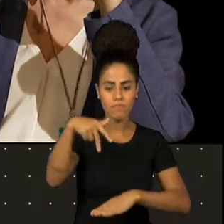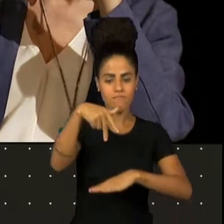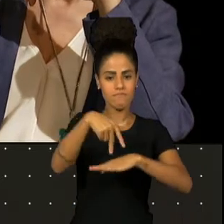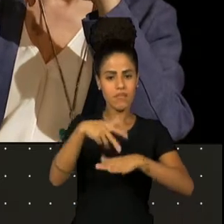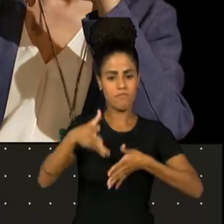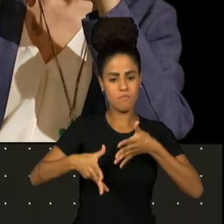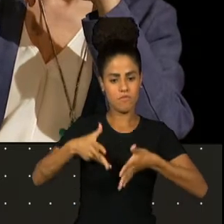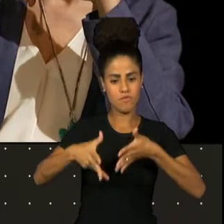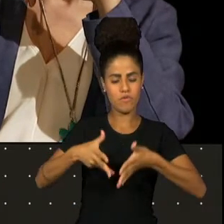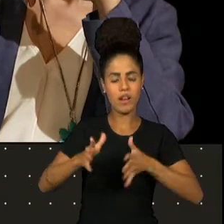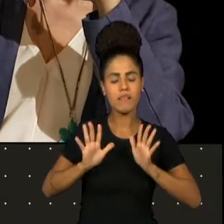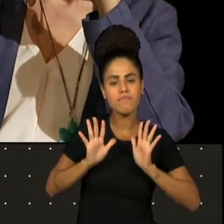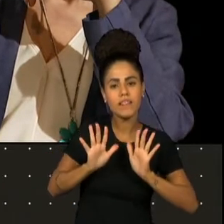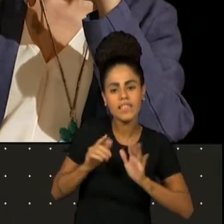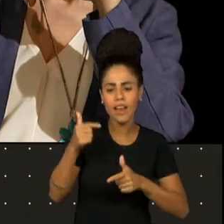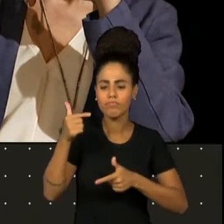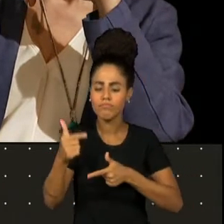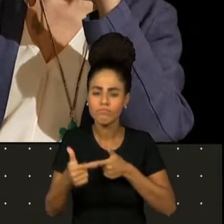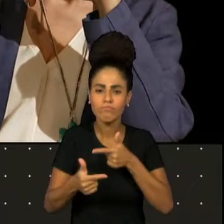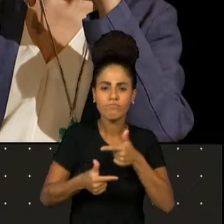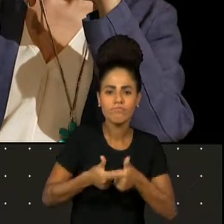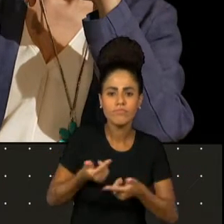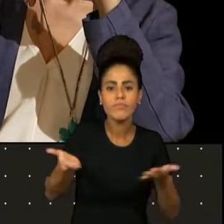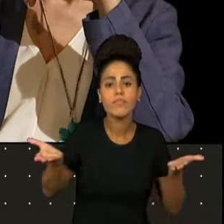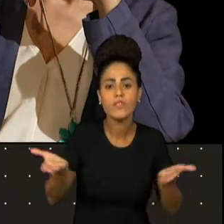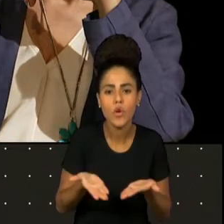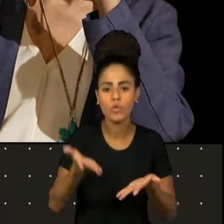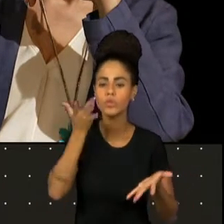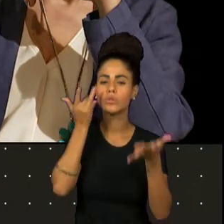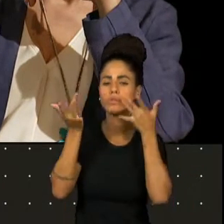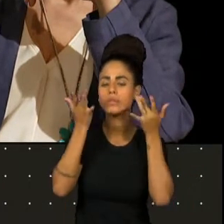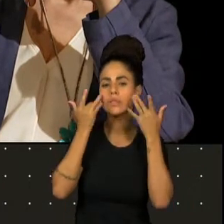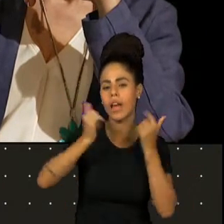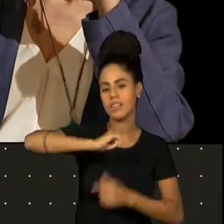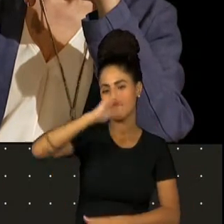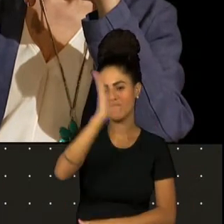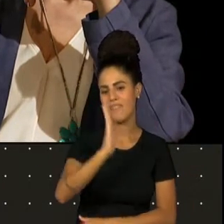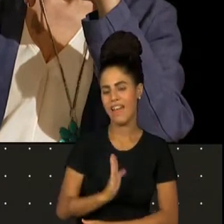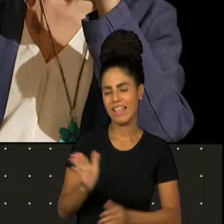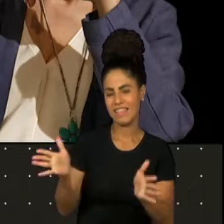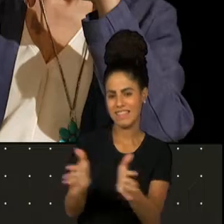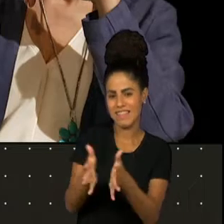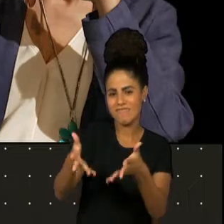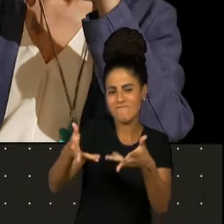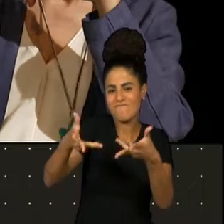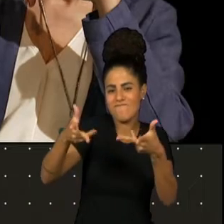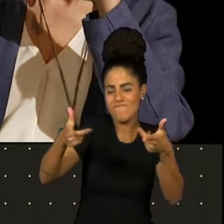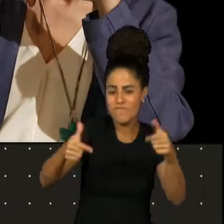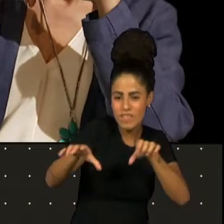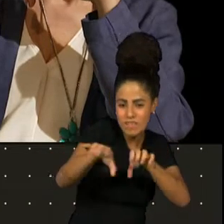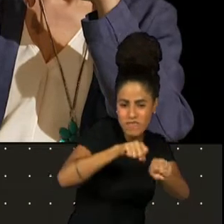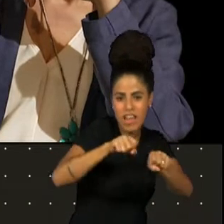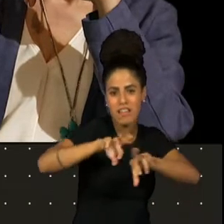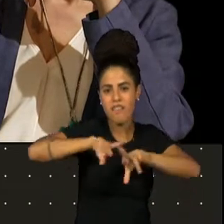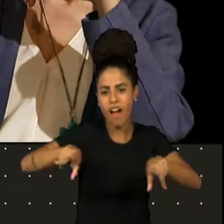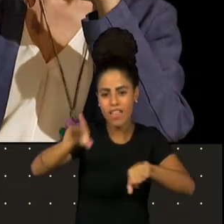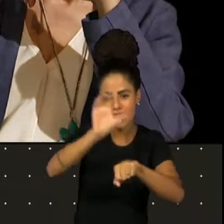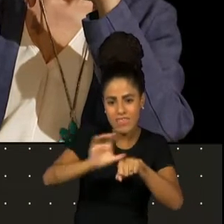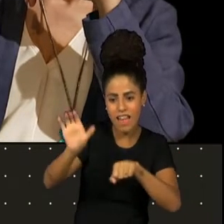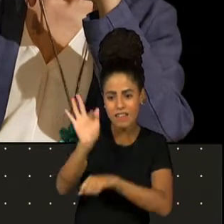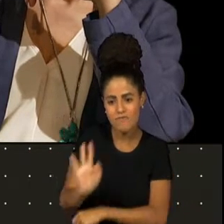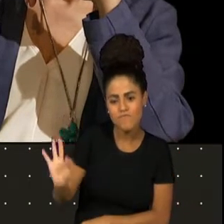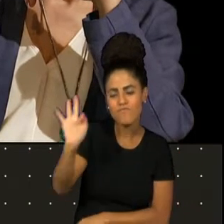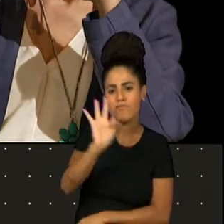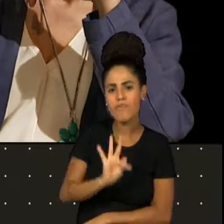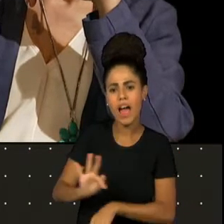mas ela está fazendo um trabalho para o teatro brasileiro maravilhoso, com essa formação, com essa escola que ela mantém,